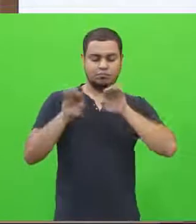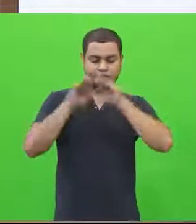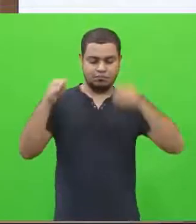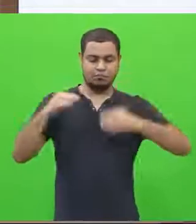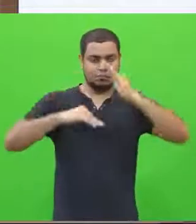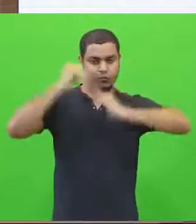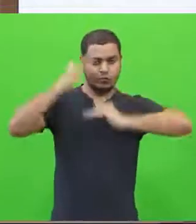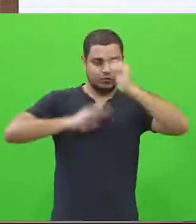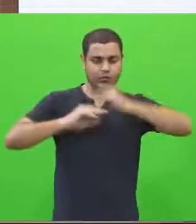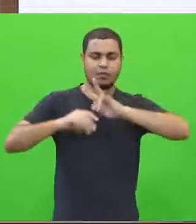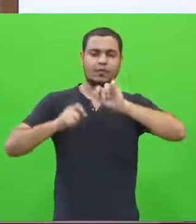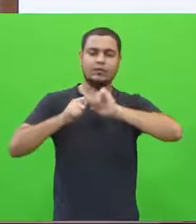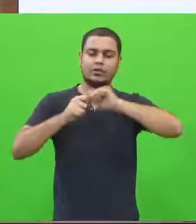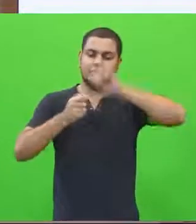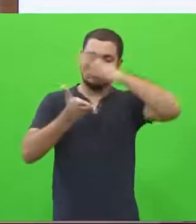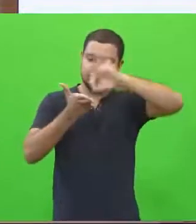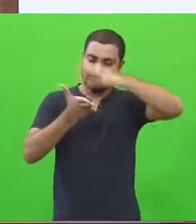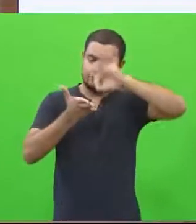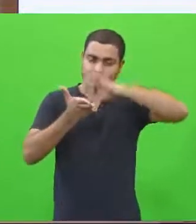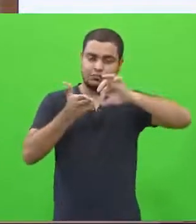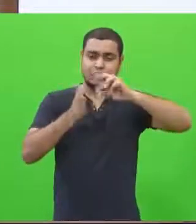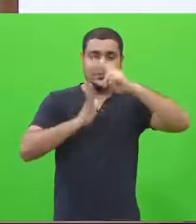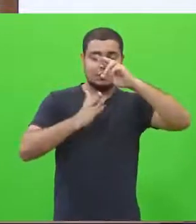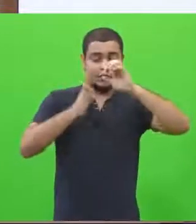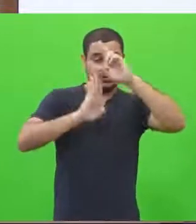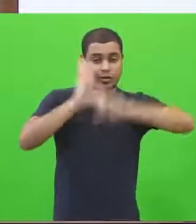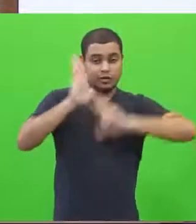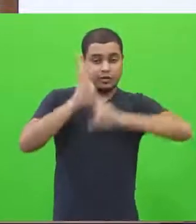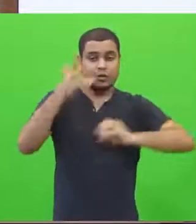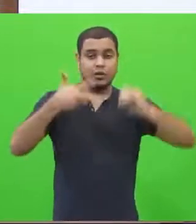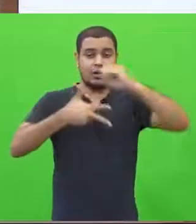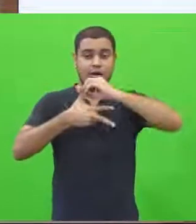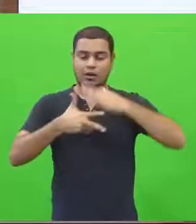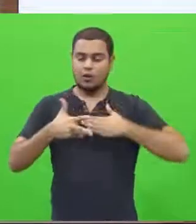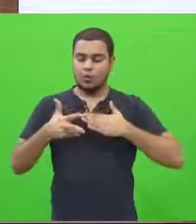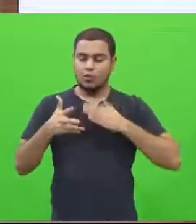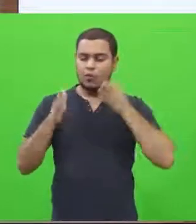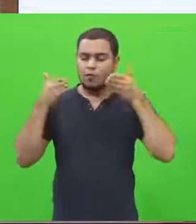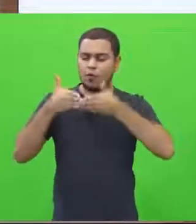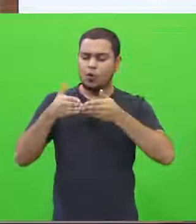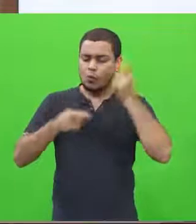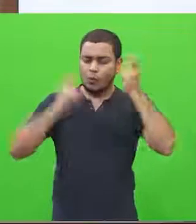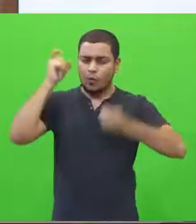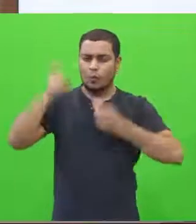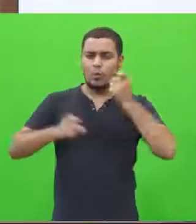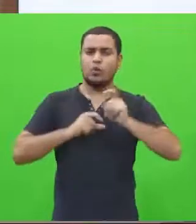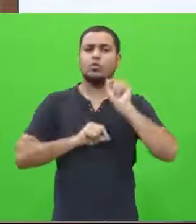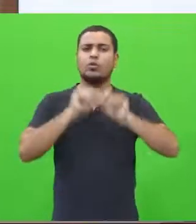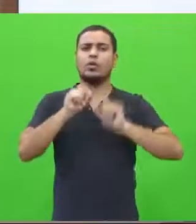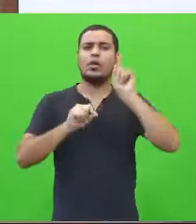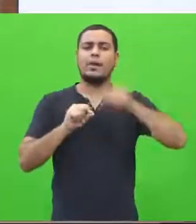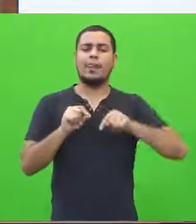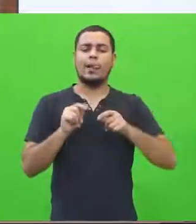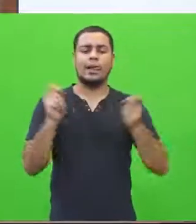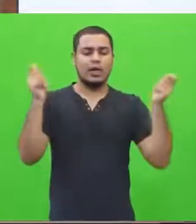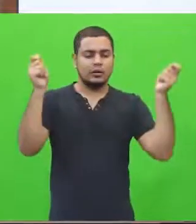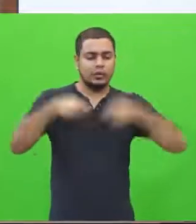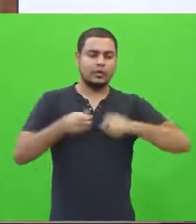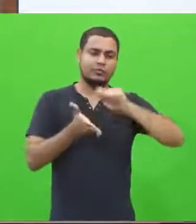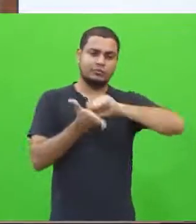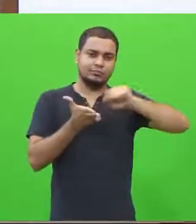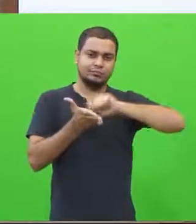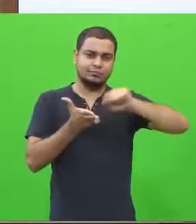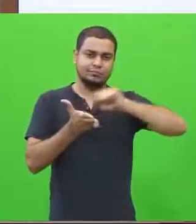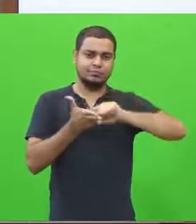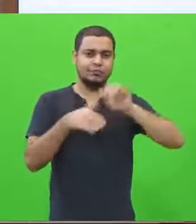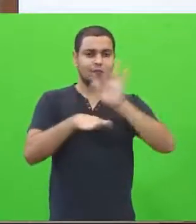melhor, aquele que corrige a redação do ENEM, ele tem uma preocupação significativa. Verificar o seu potencial na escrita formal,